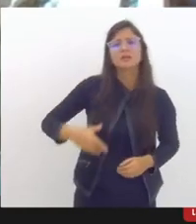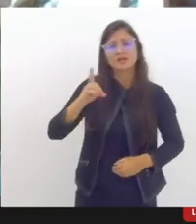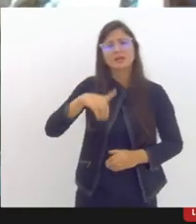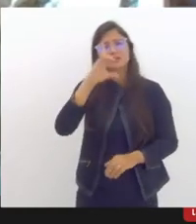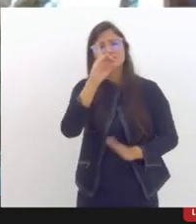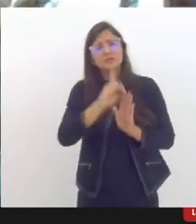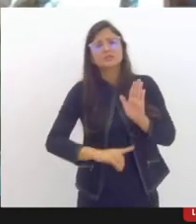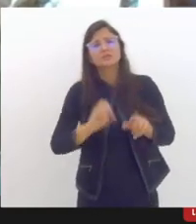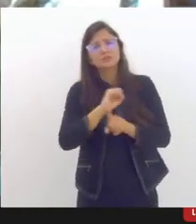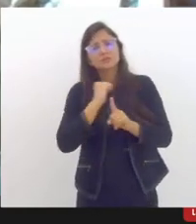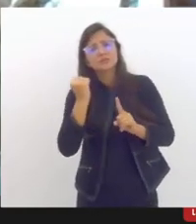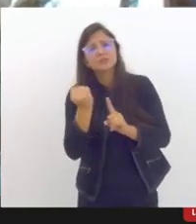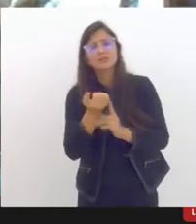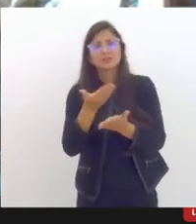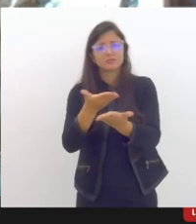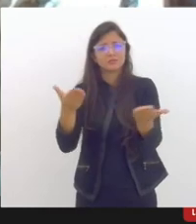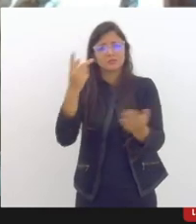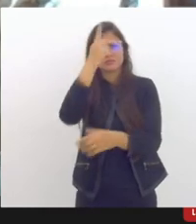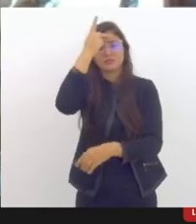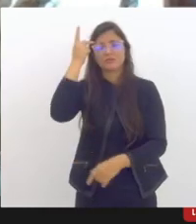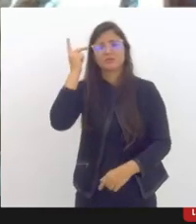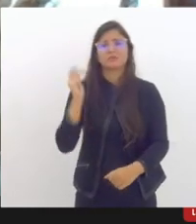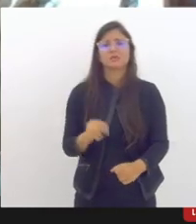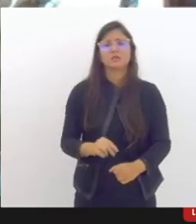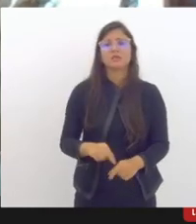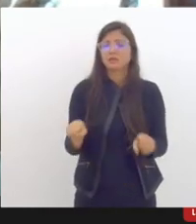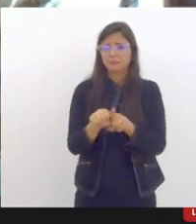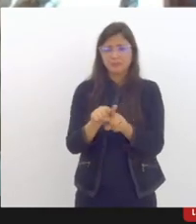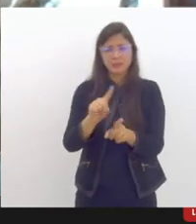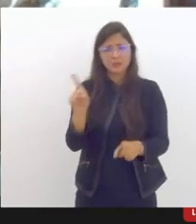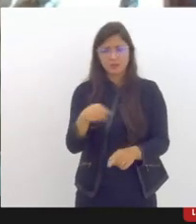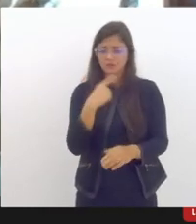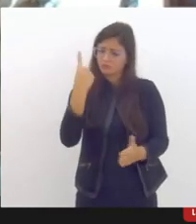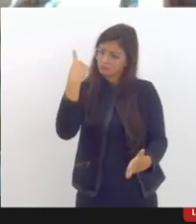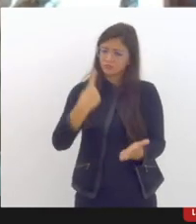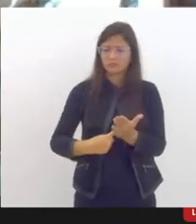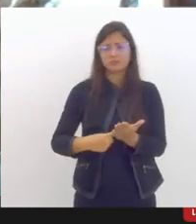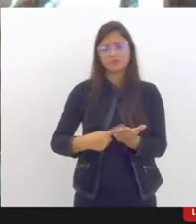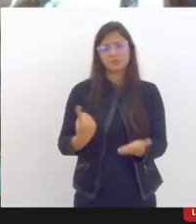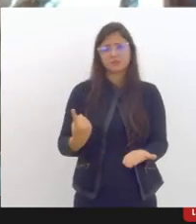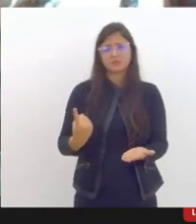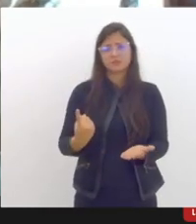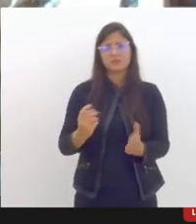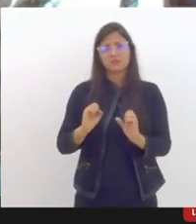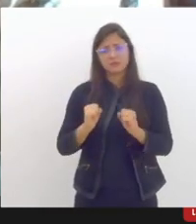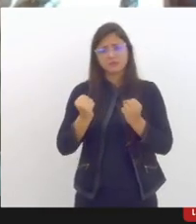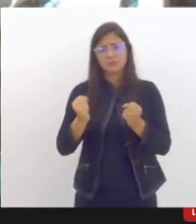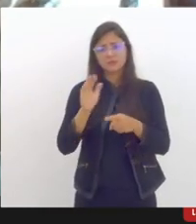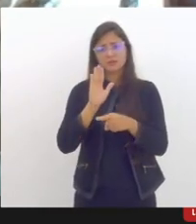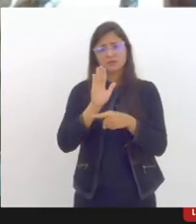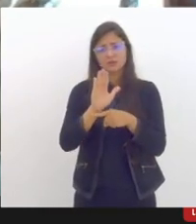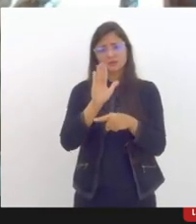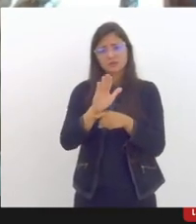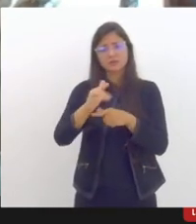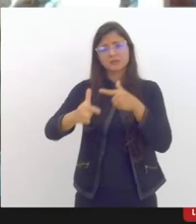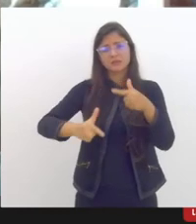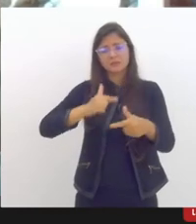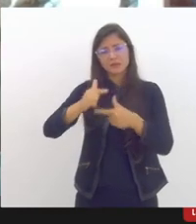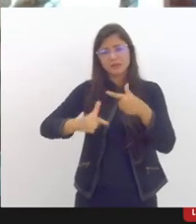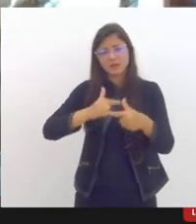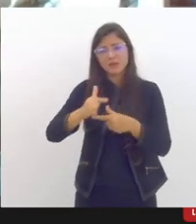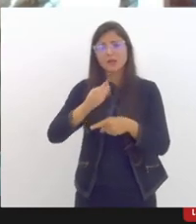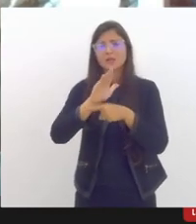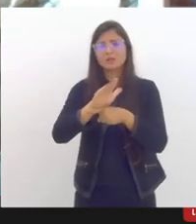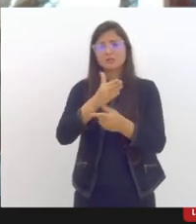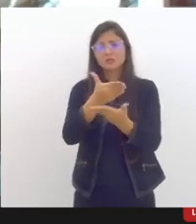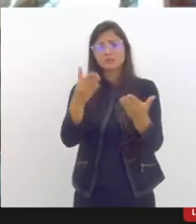os níveis e sempre afirmando o compromisso do nosso exercício profissional voltado para garantir a qualidade do acesso a